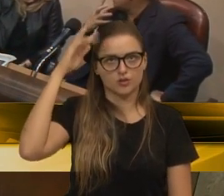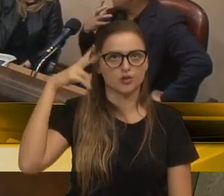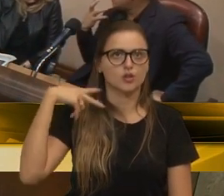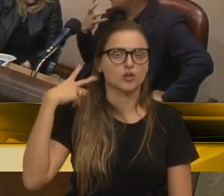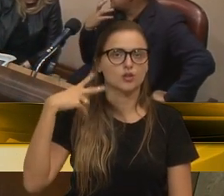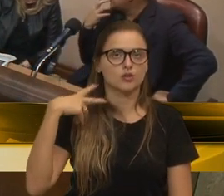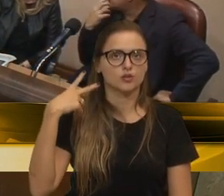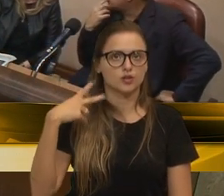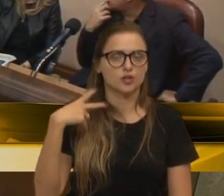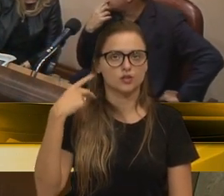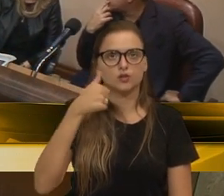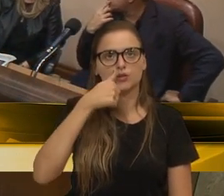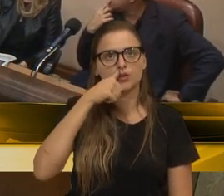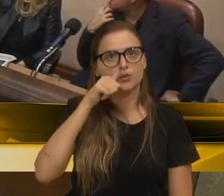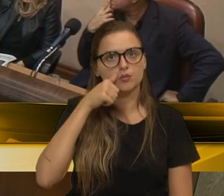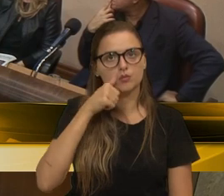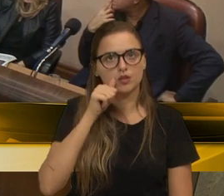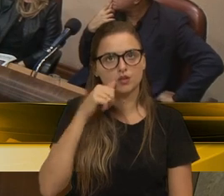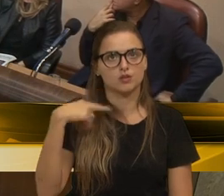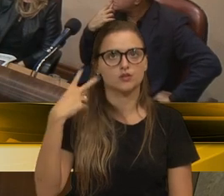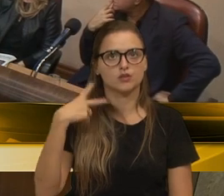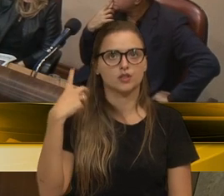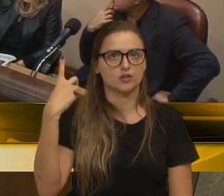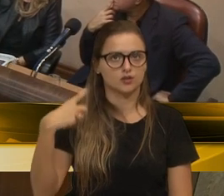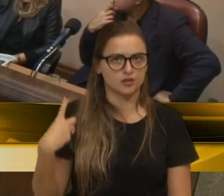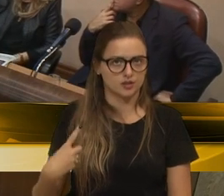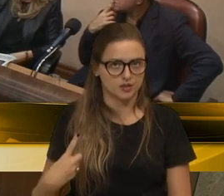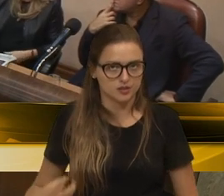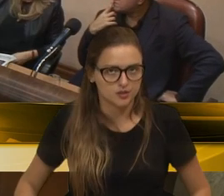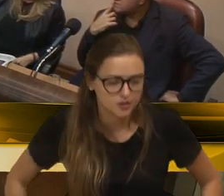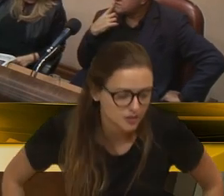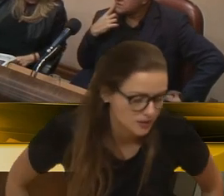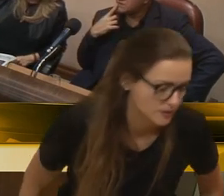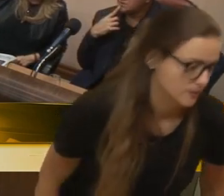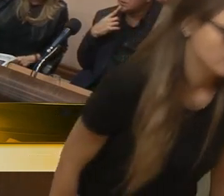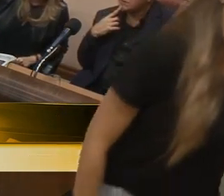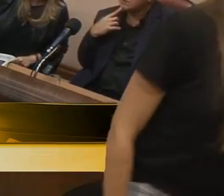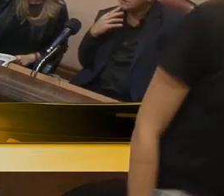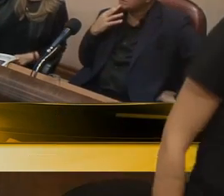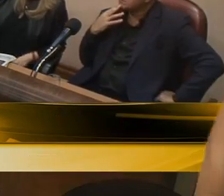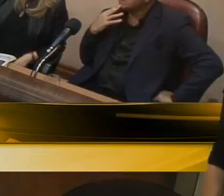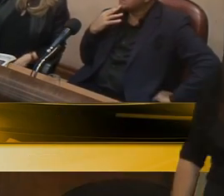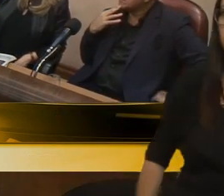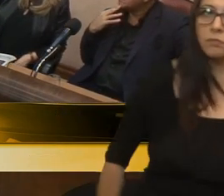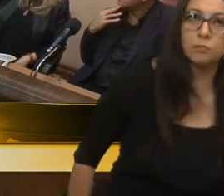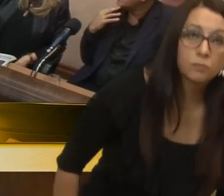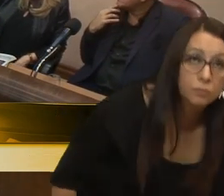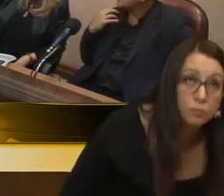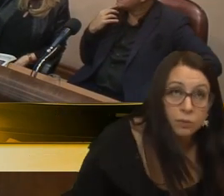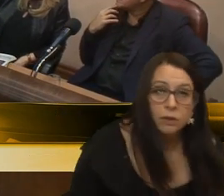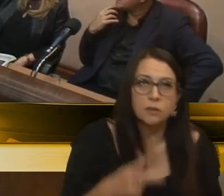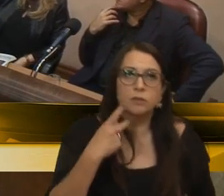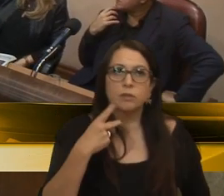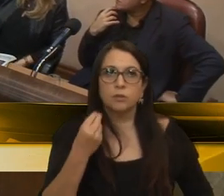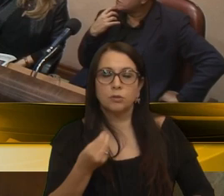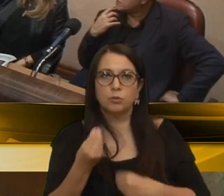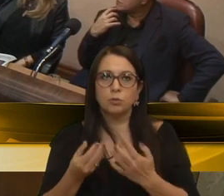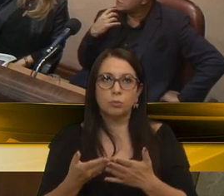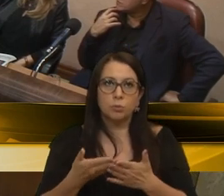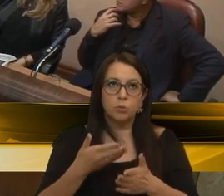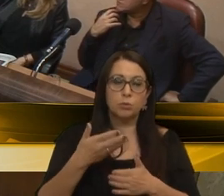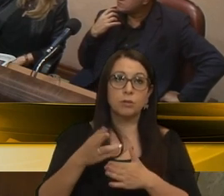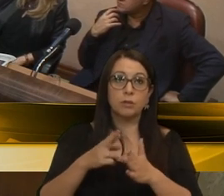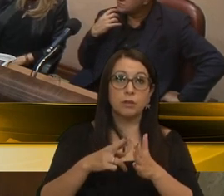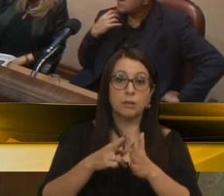a vereadora Paula e a vereadora Denise, tratando da questão da tramitação da